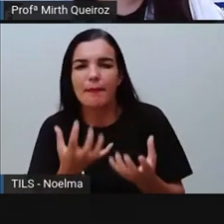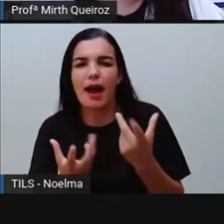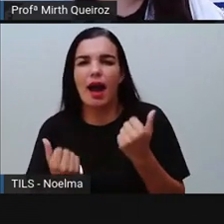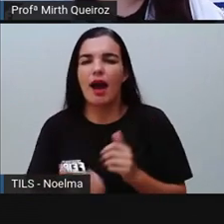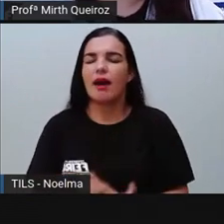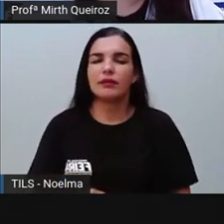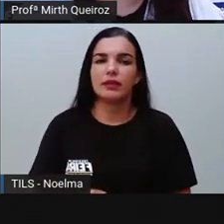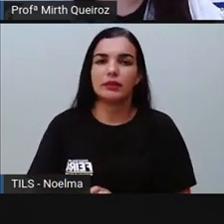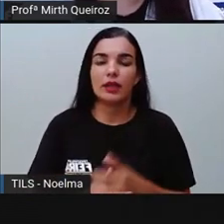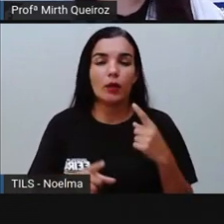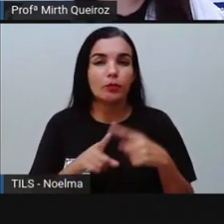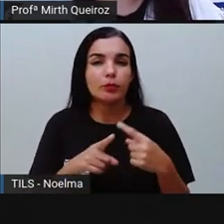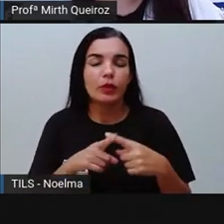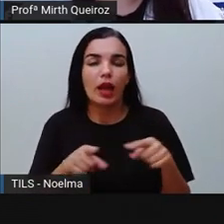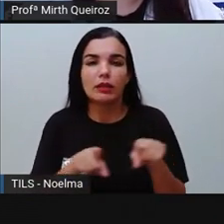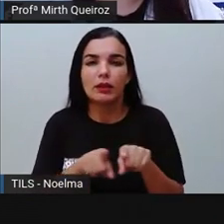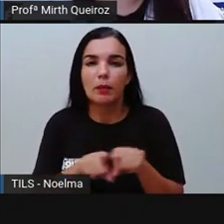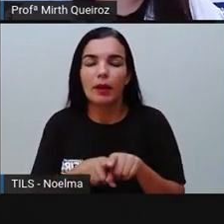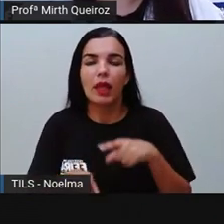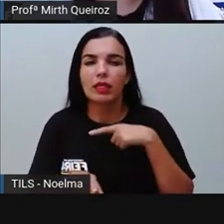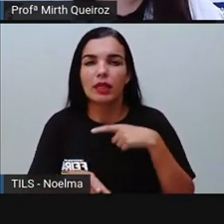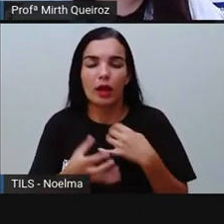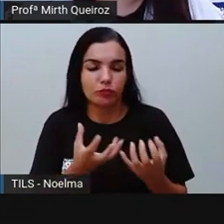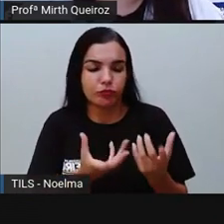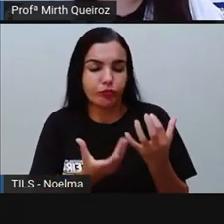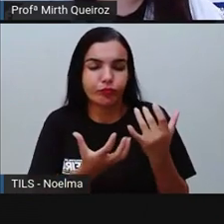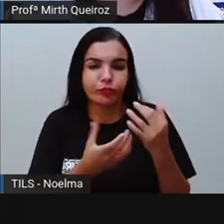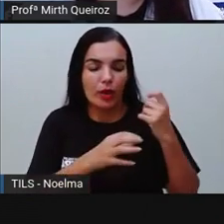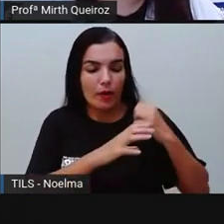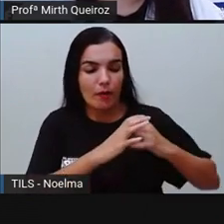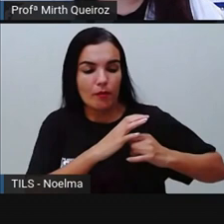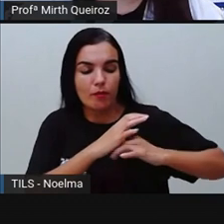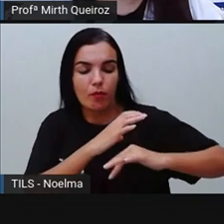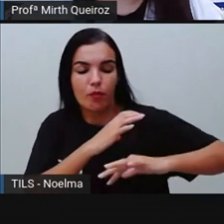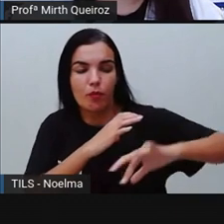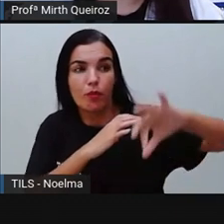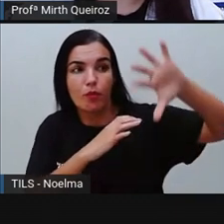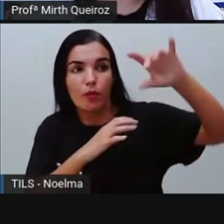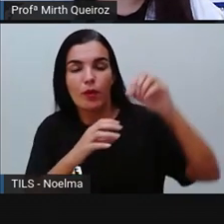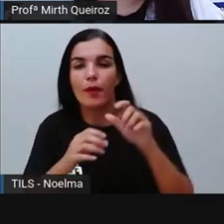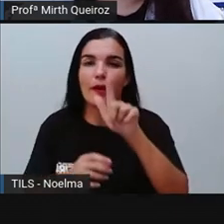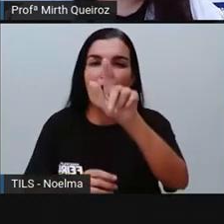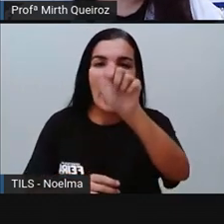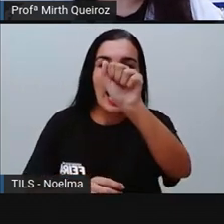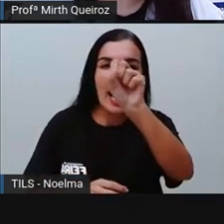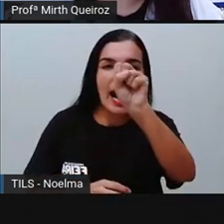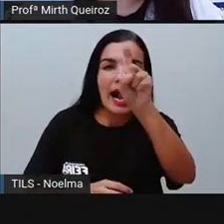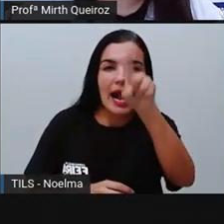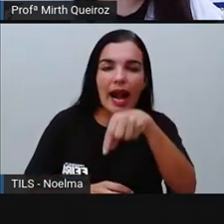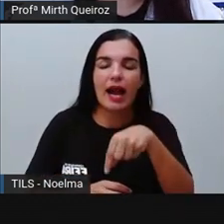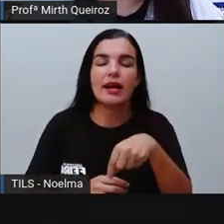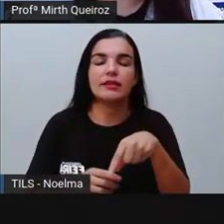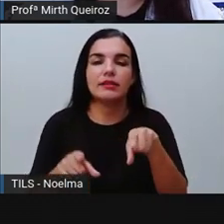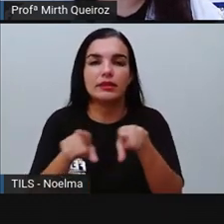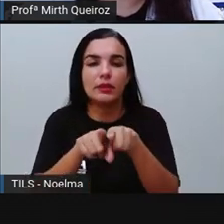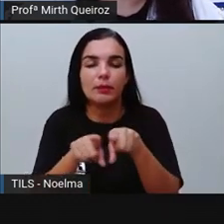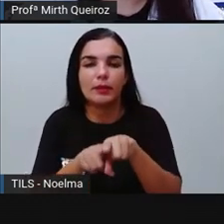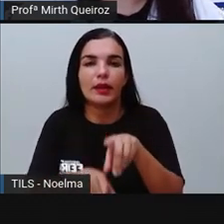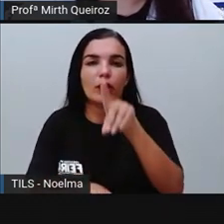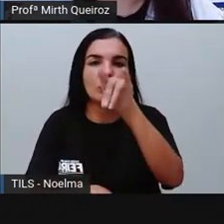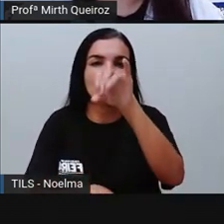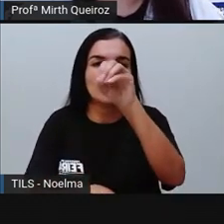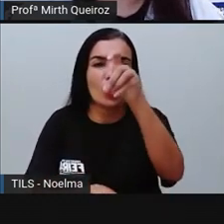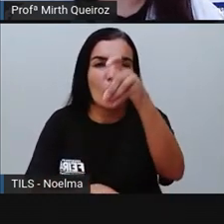próprios combustíveis fósseis são utilizados pelo homem, emitindo o gás carbônico, o dióxido de carbono,